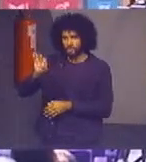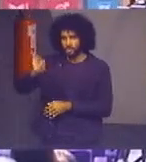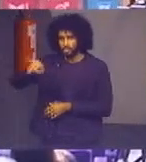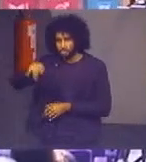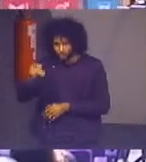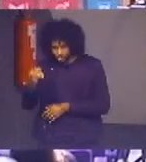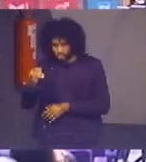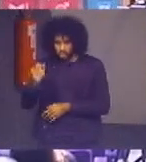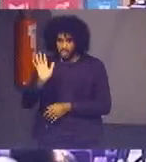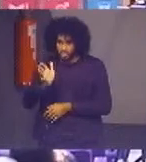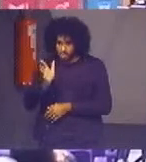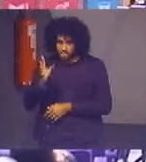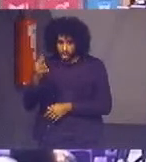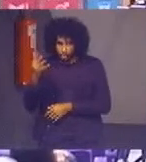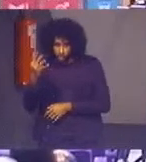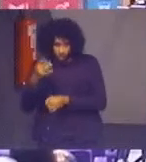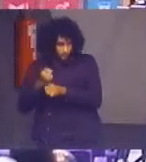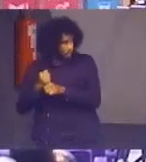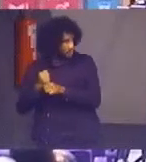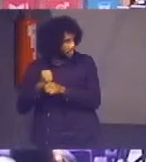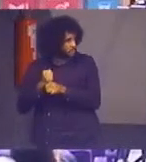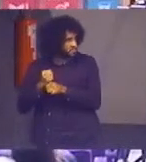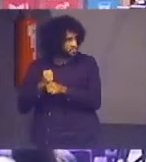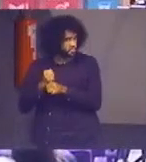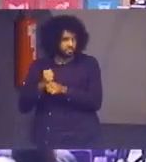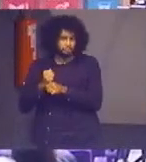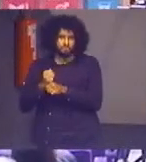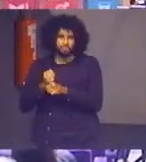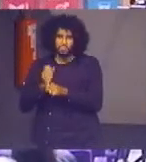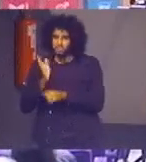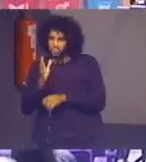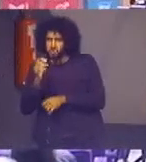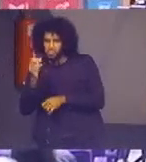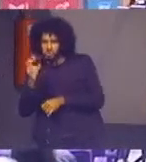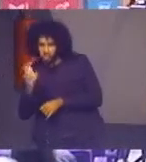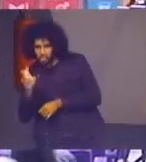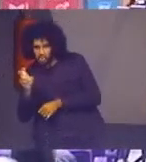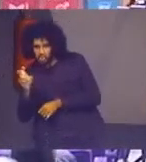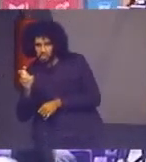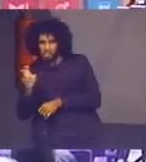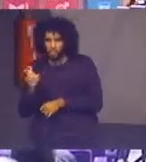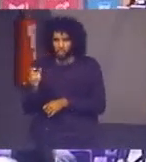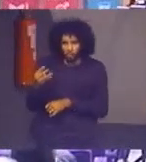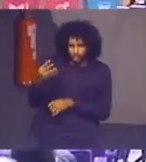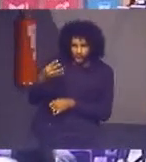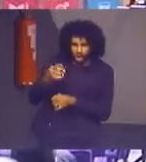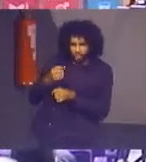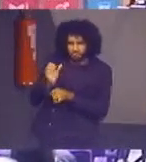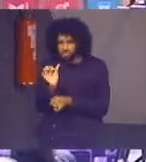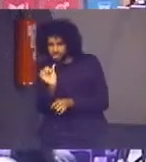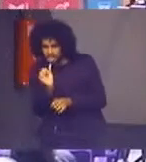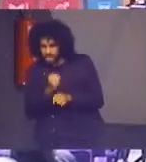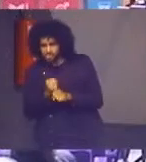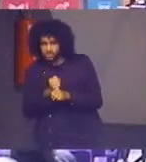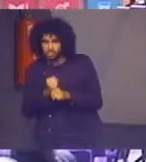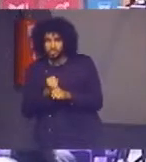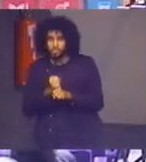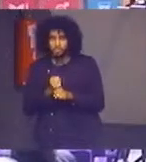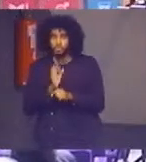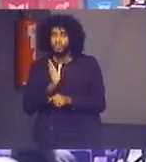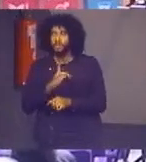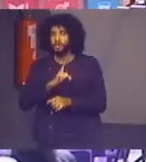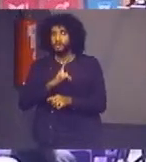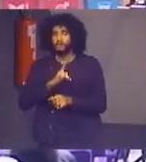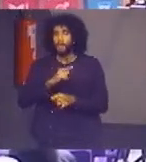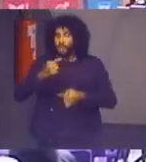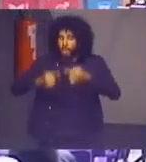já se informando né ministro Noronha já no quarto quinto ano aliás sexto ano em que debate